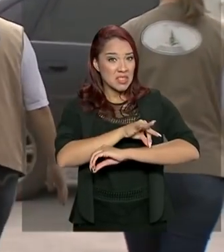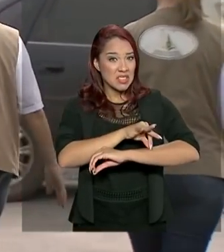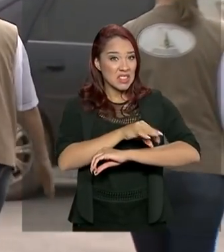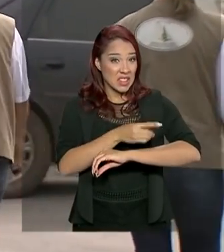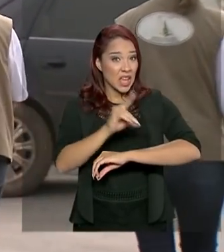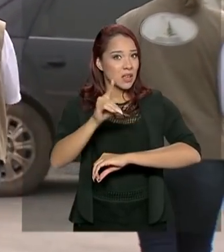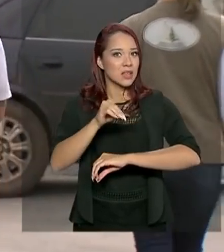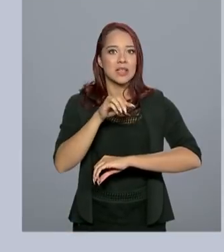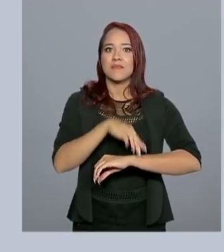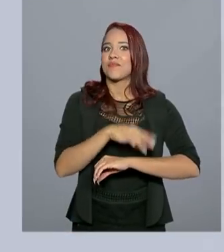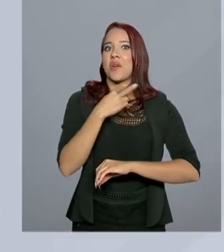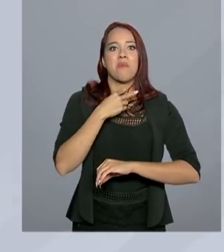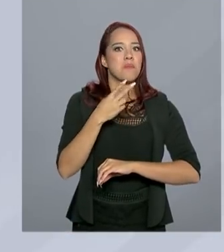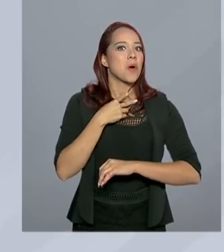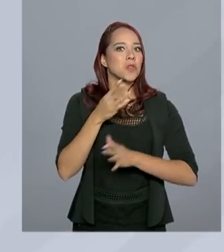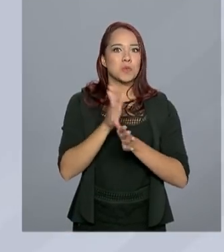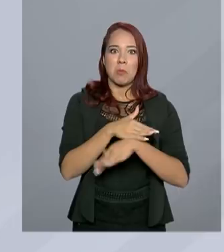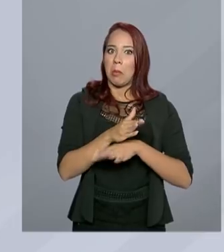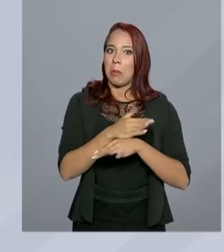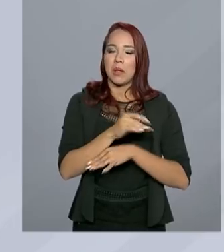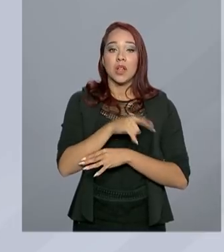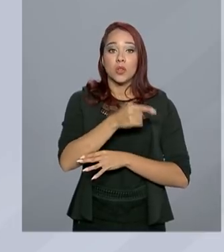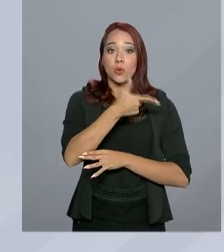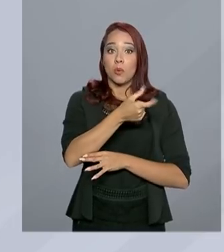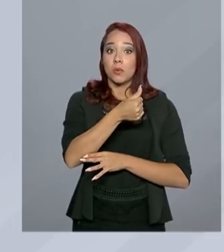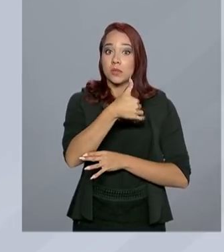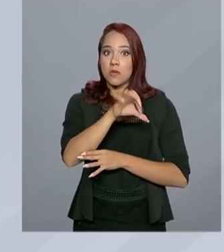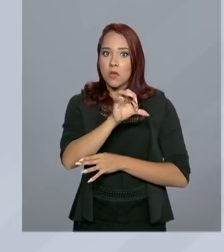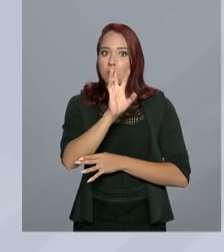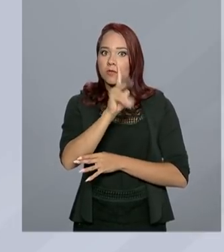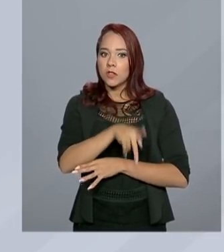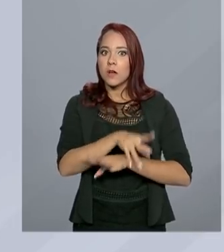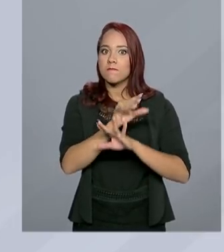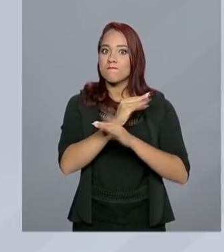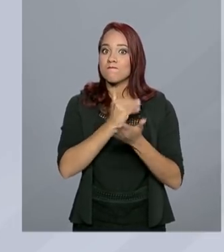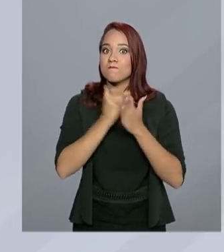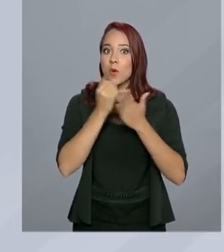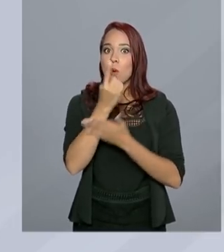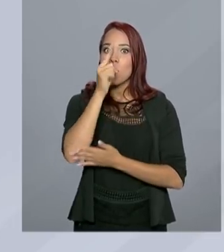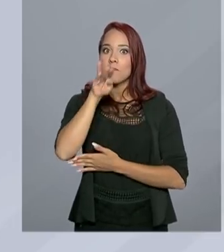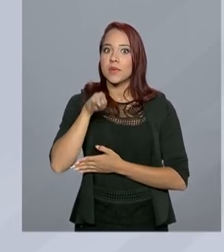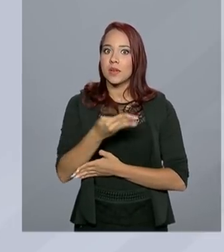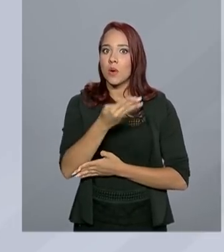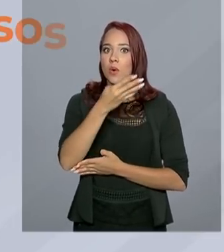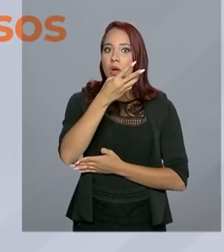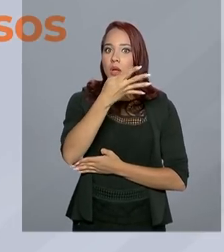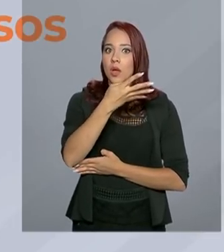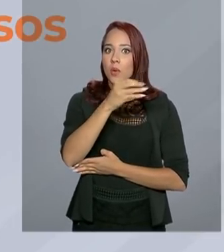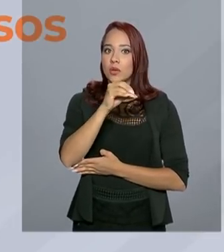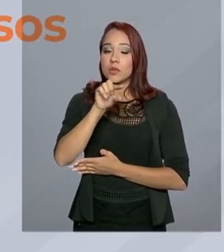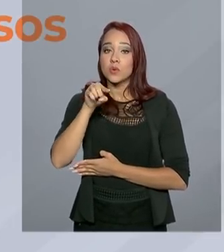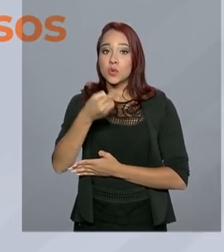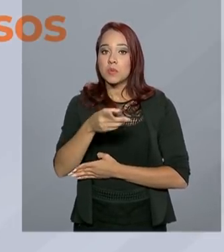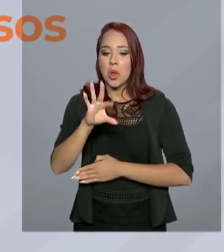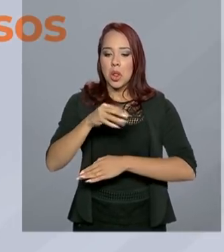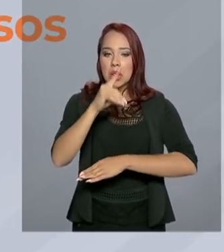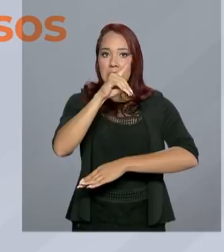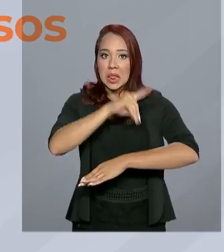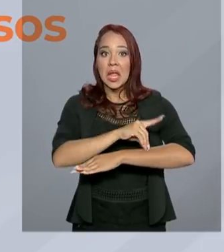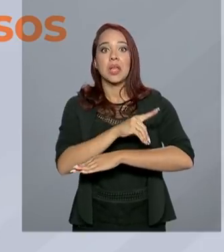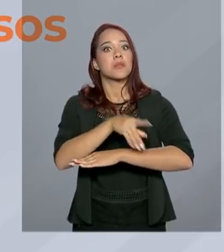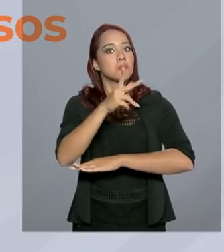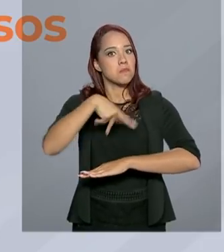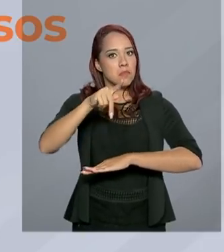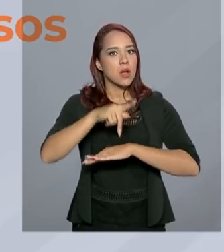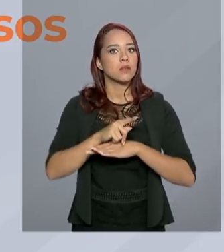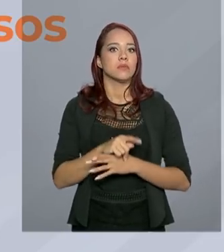dá para dar trégua. Em 2019, foram registrados mais de 1 milhão e 400 mil casos de dengue em todo o país,